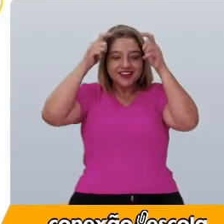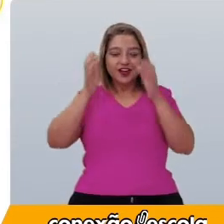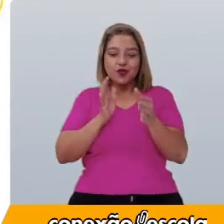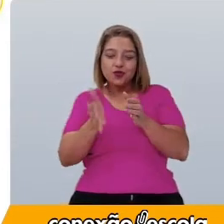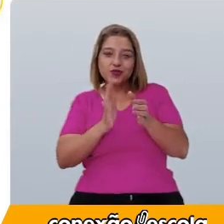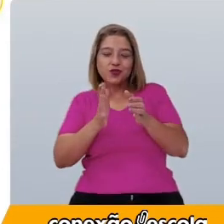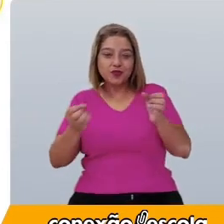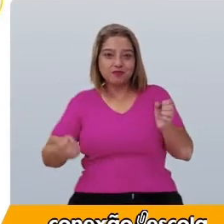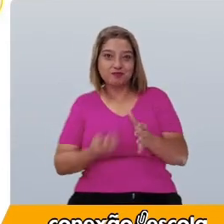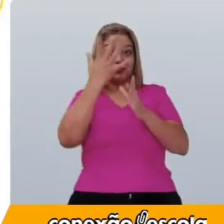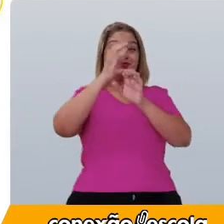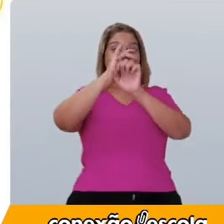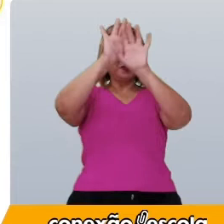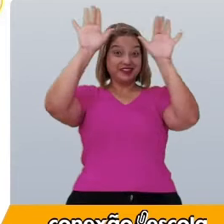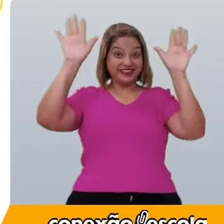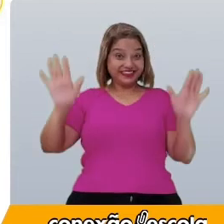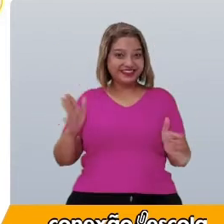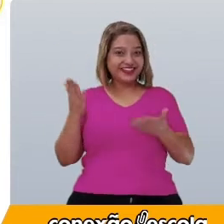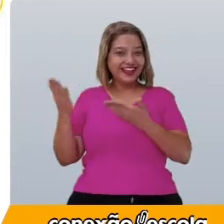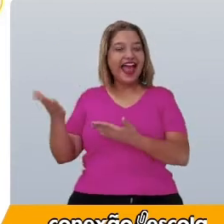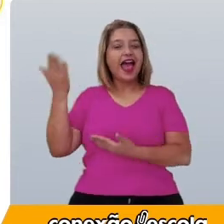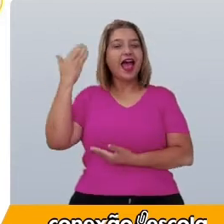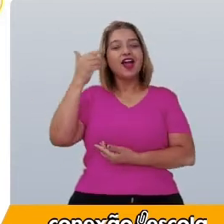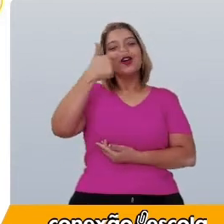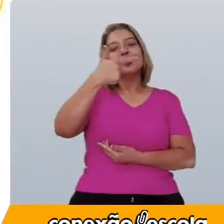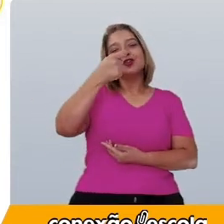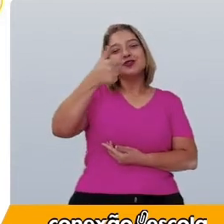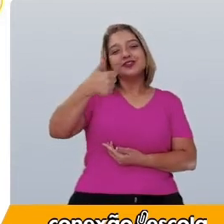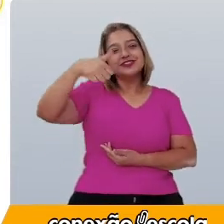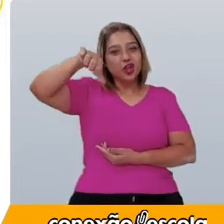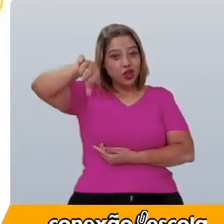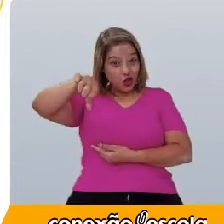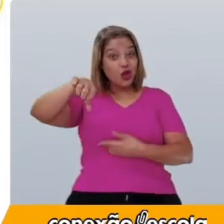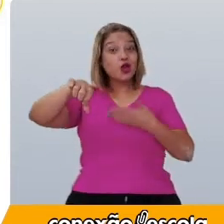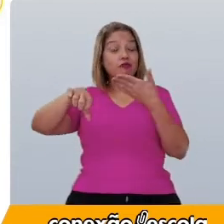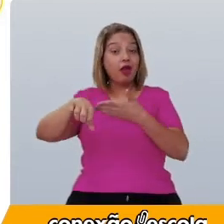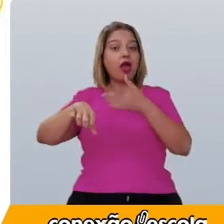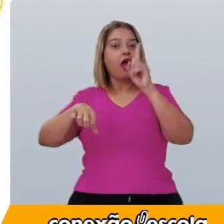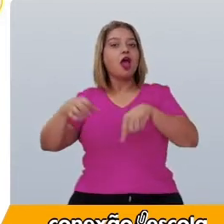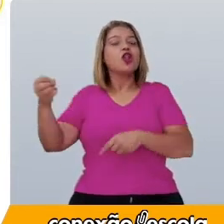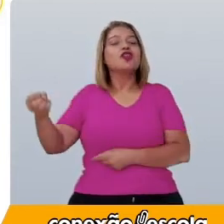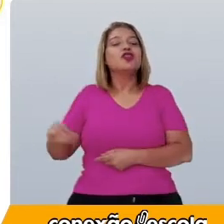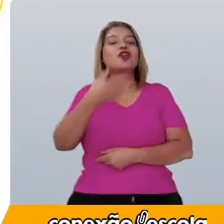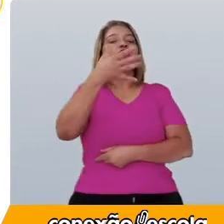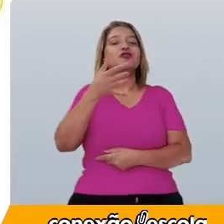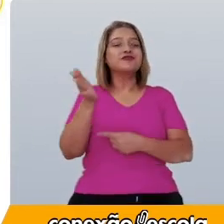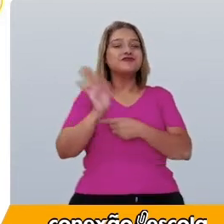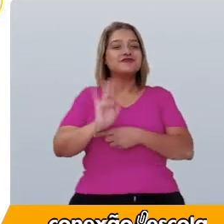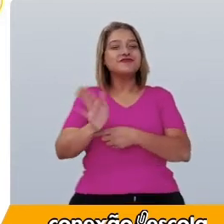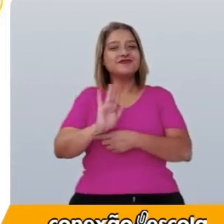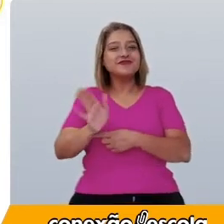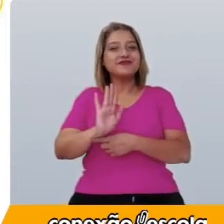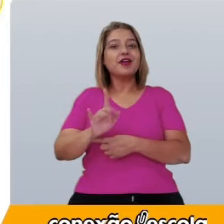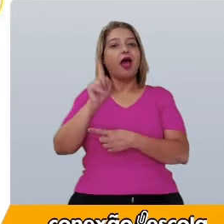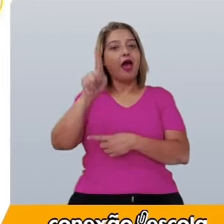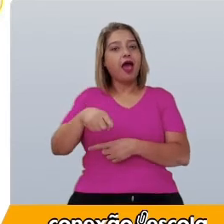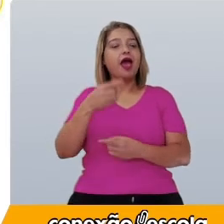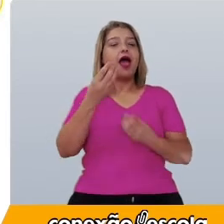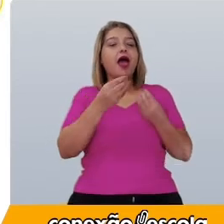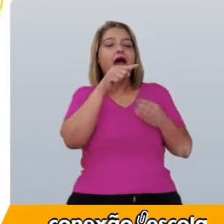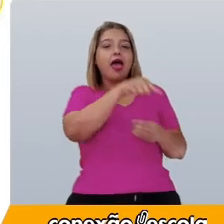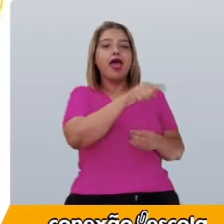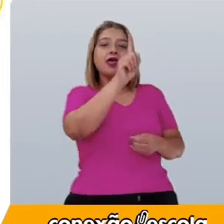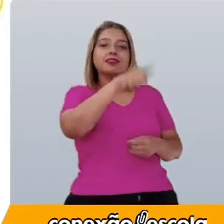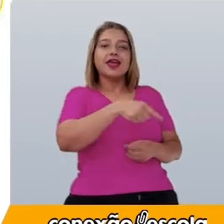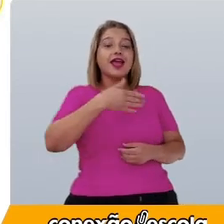O filme Aladdin de 2019 é uma nova versão baseada no conto